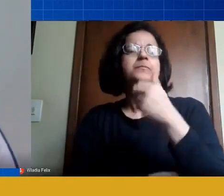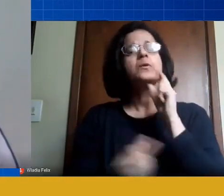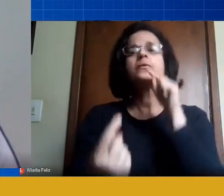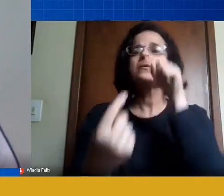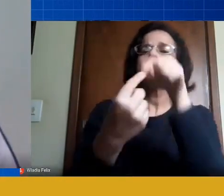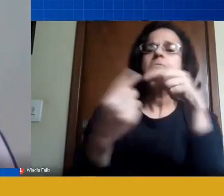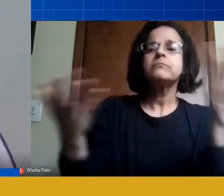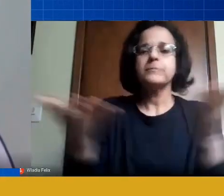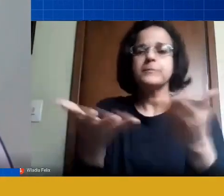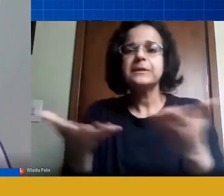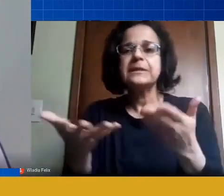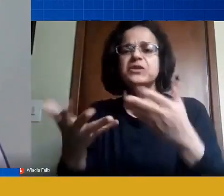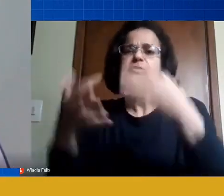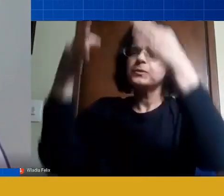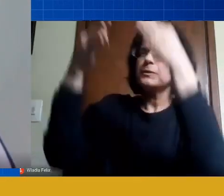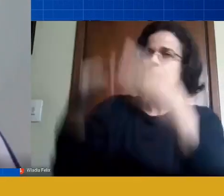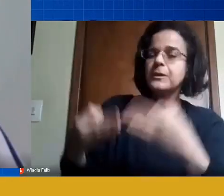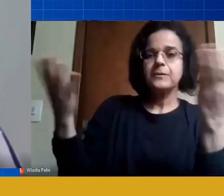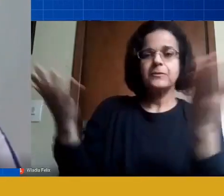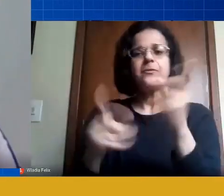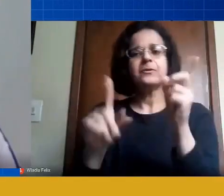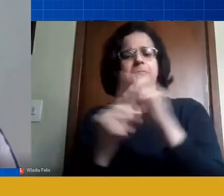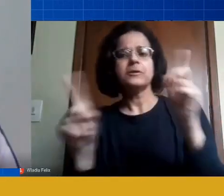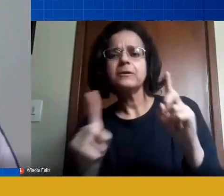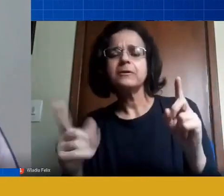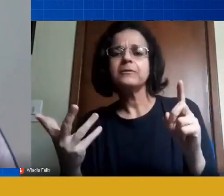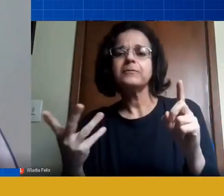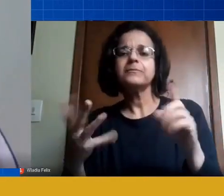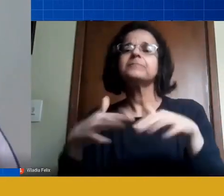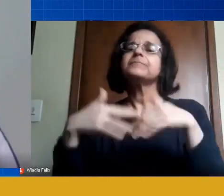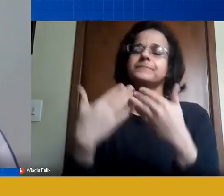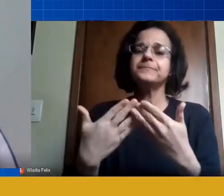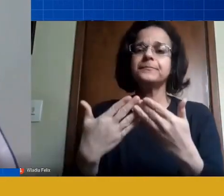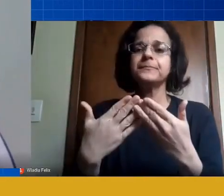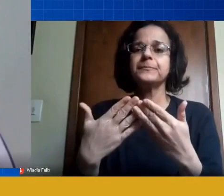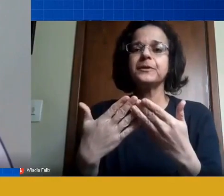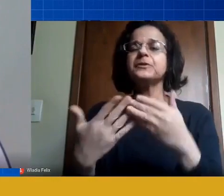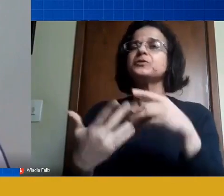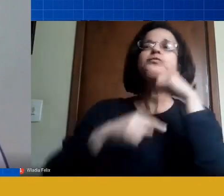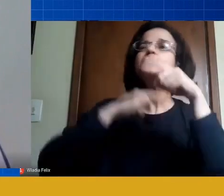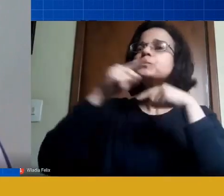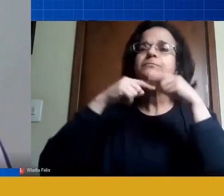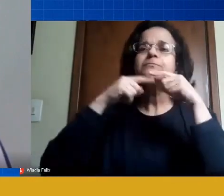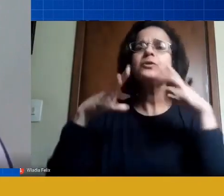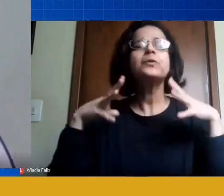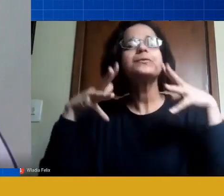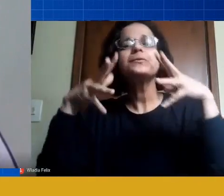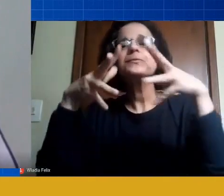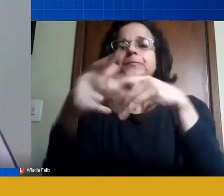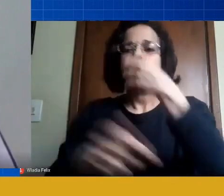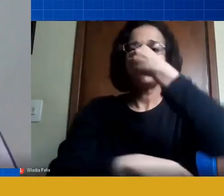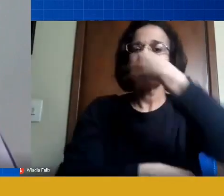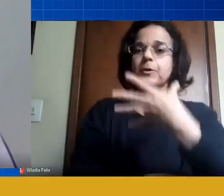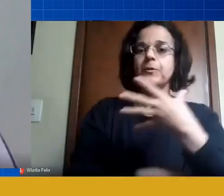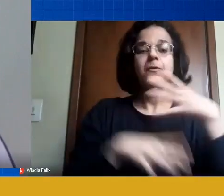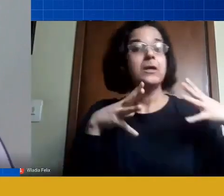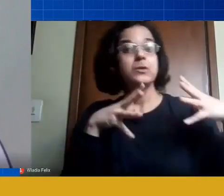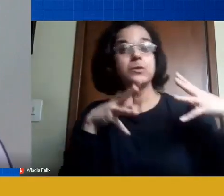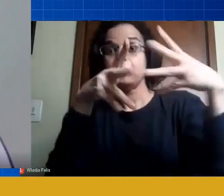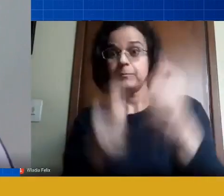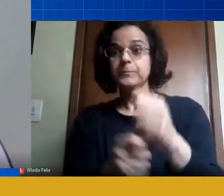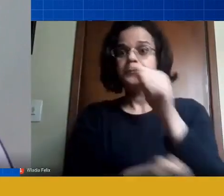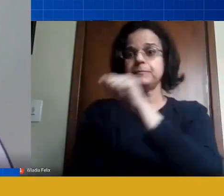não é o mais correto né professor Vicente não vamos atingir de forma de qualidade a todos e todas